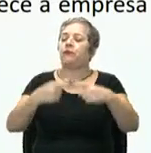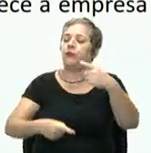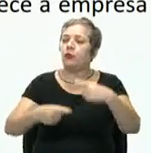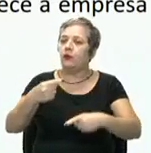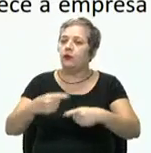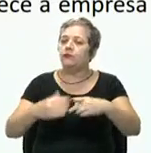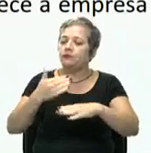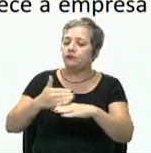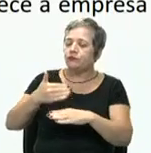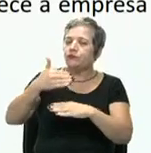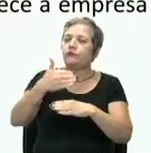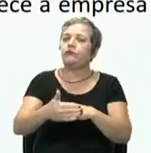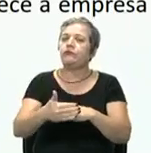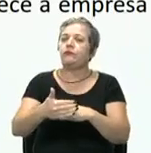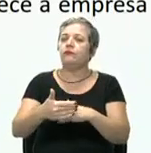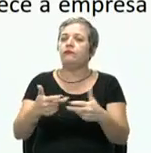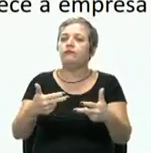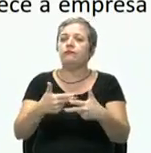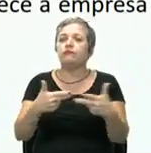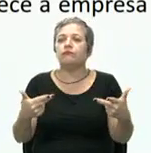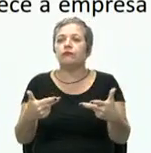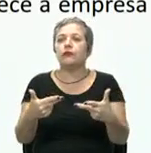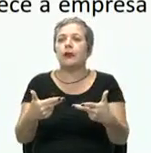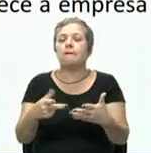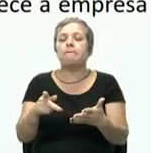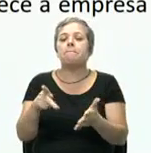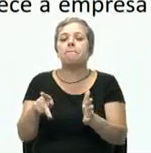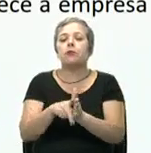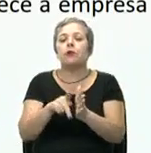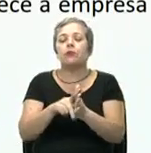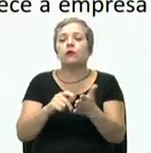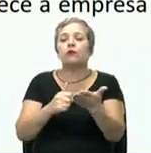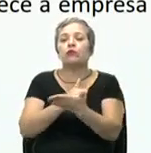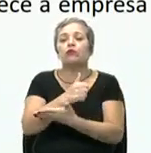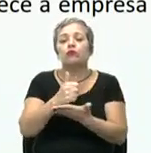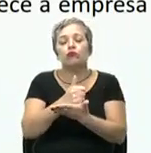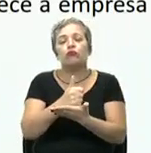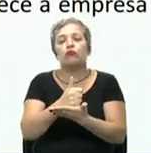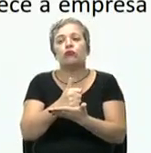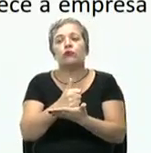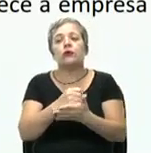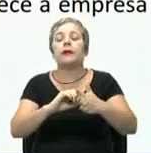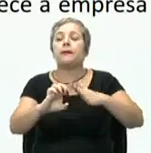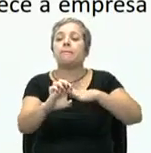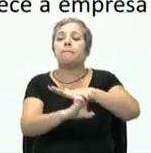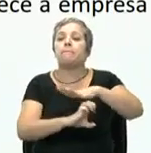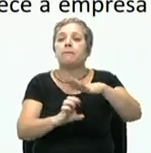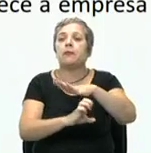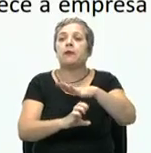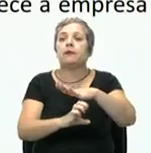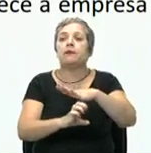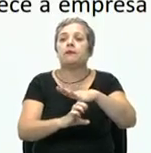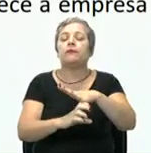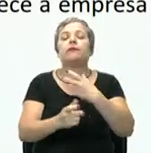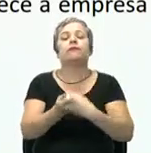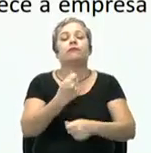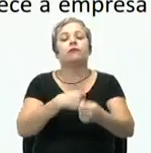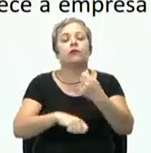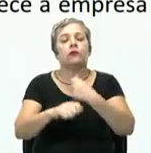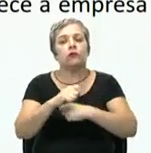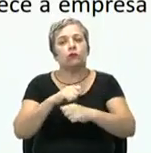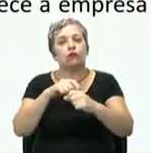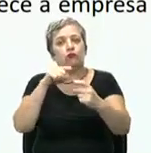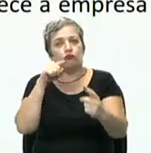aí, a partir de uma questão da estrutura organizacional e a administração por